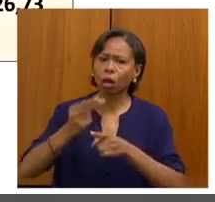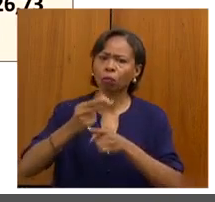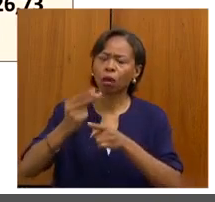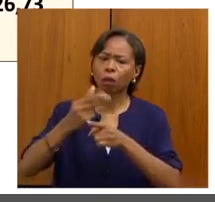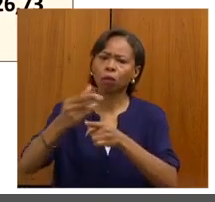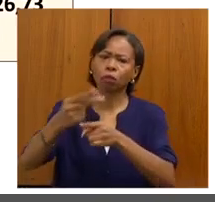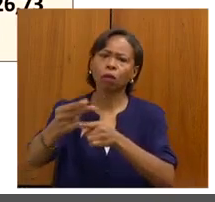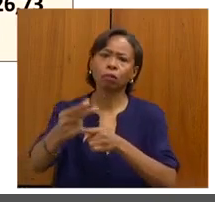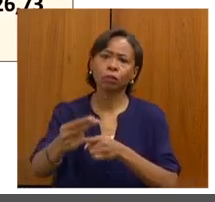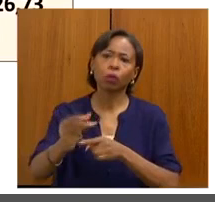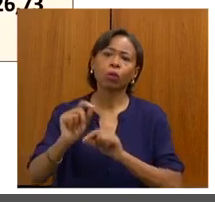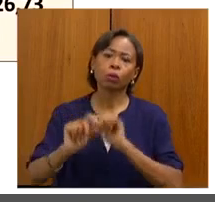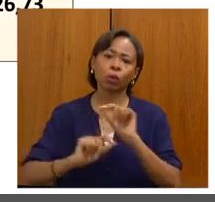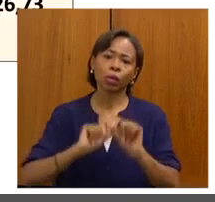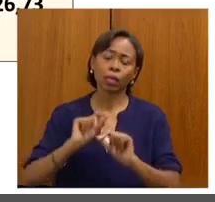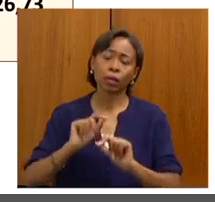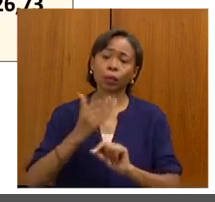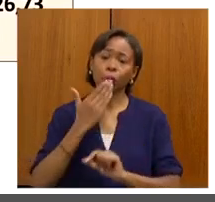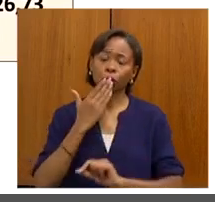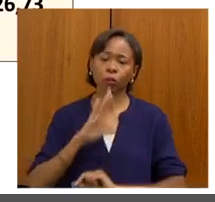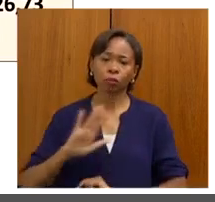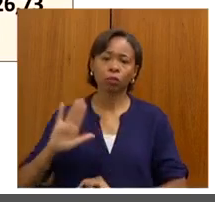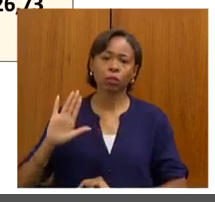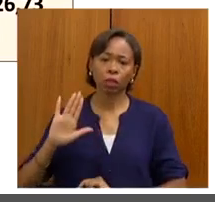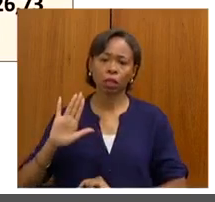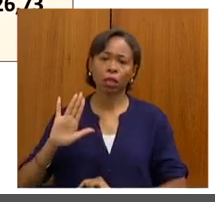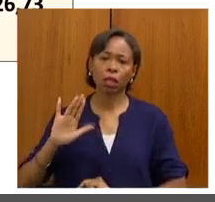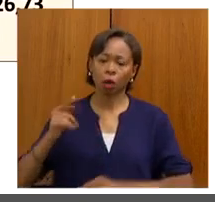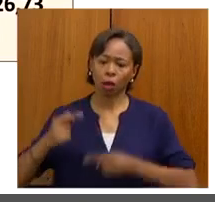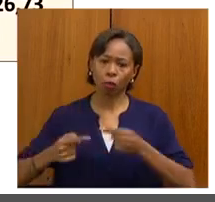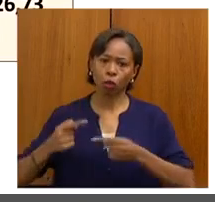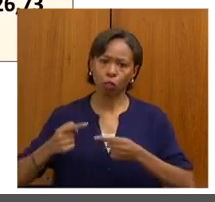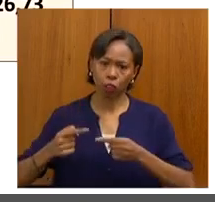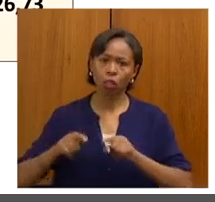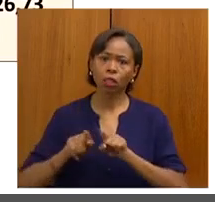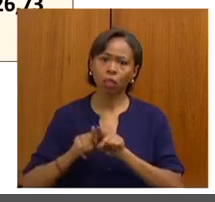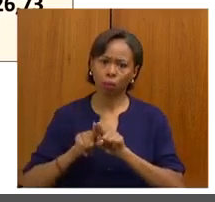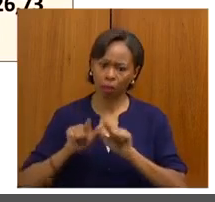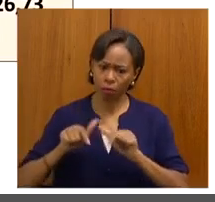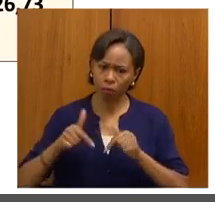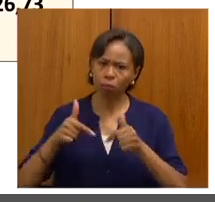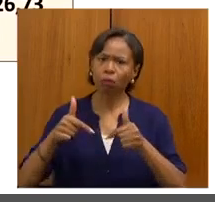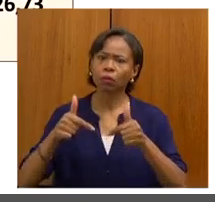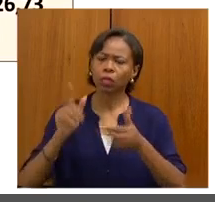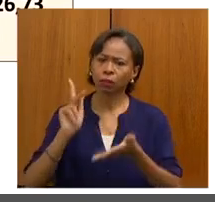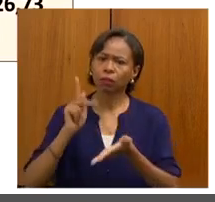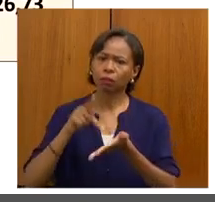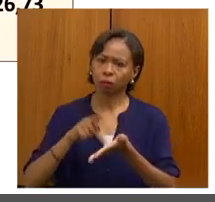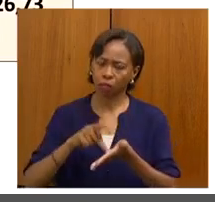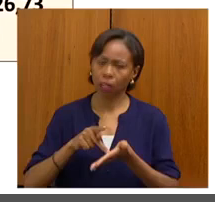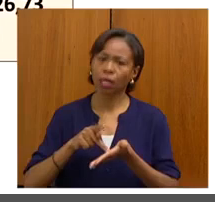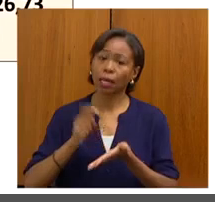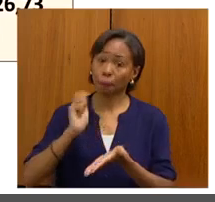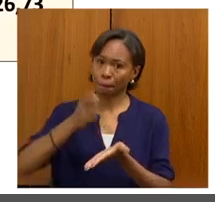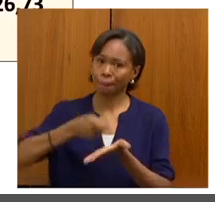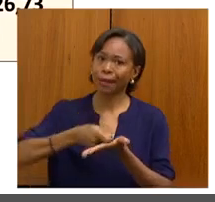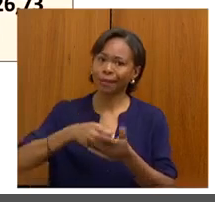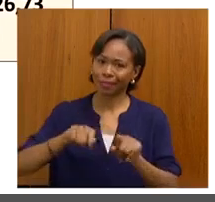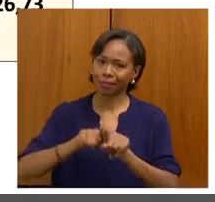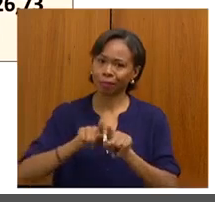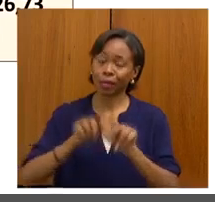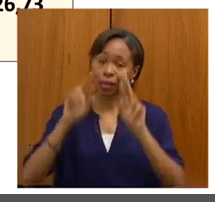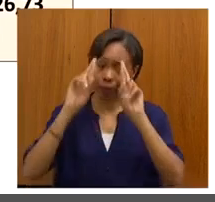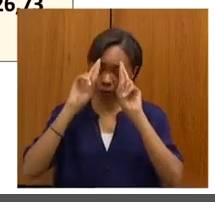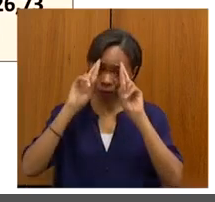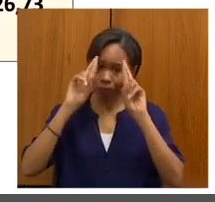uma política, como executá-la e pagar. Isso é um respeito aos prestadores, aos municípios, que